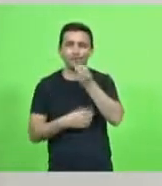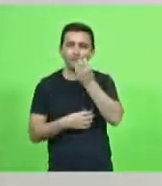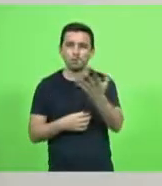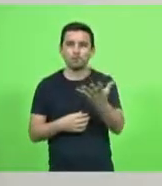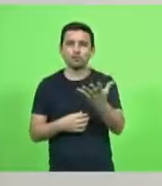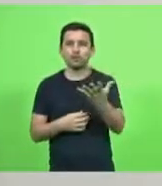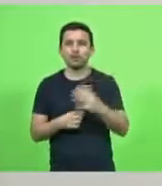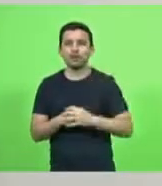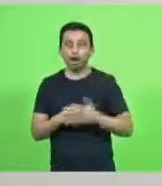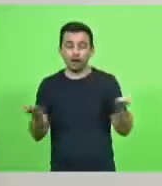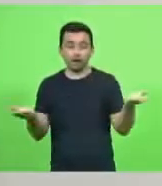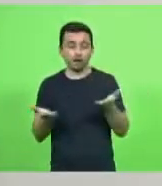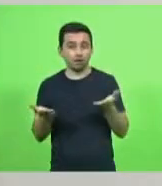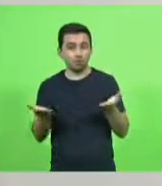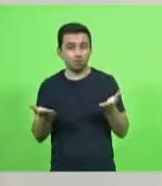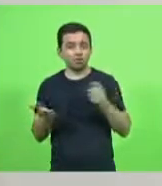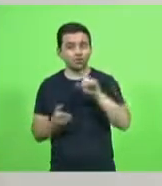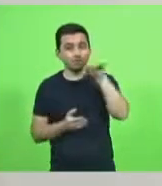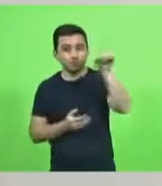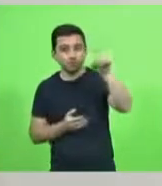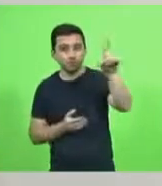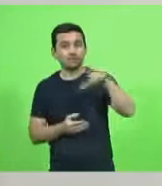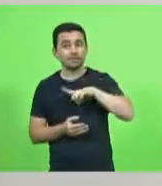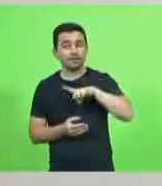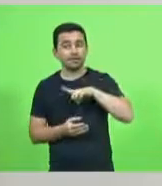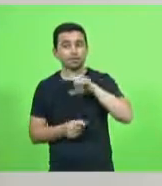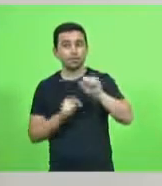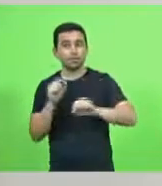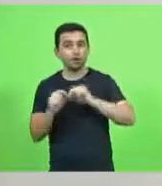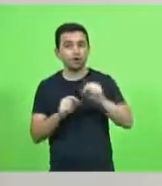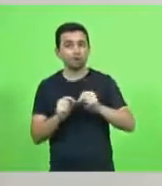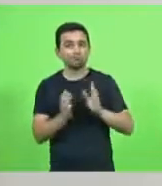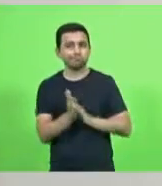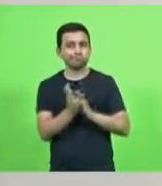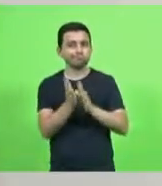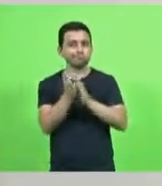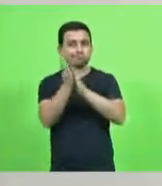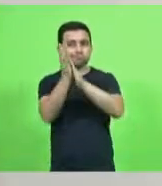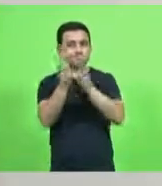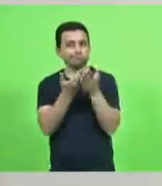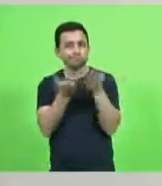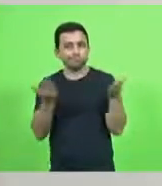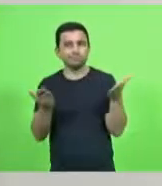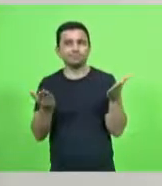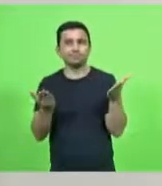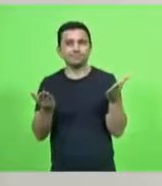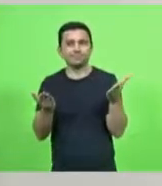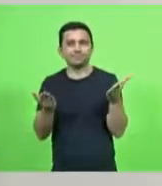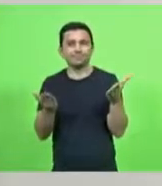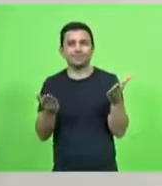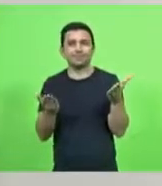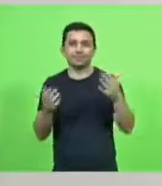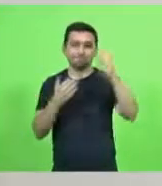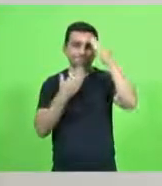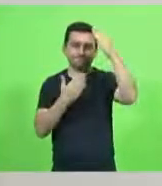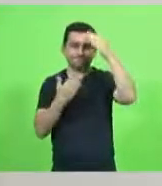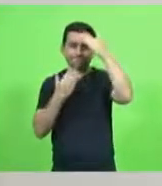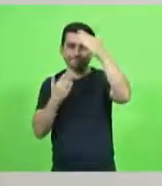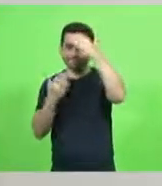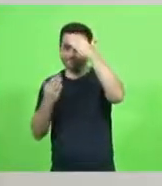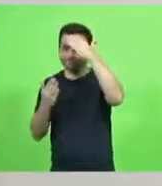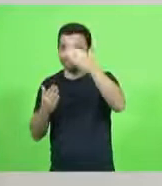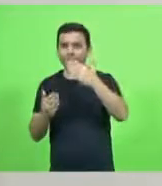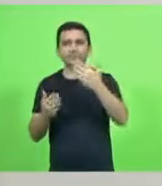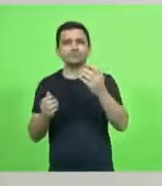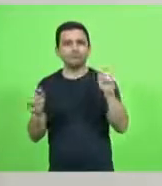receba agora nossos louvores de inteira gratidão quero que sirva